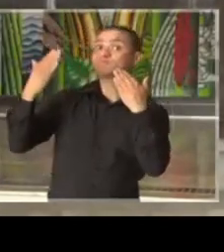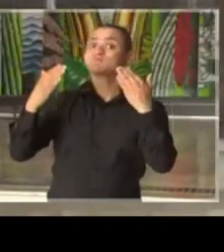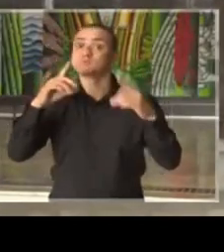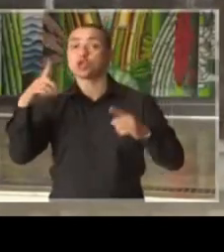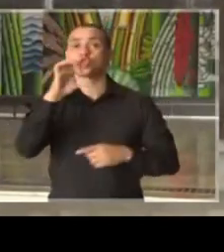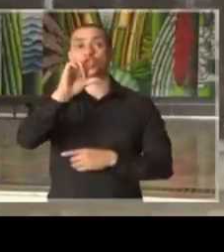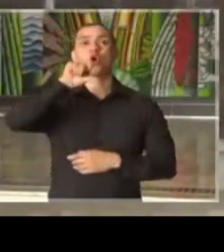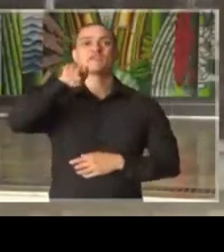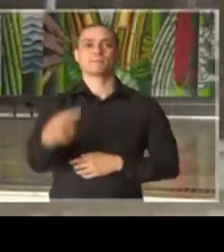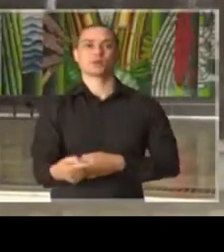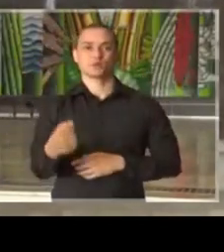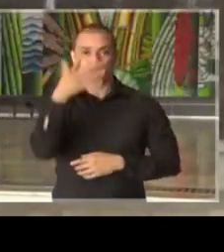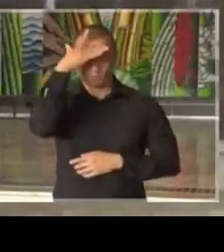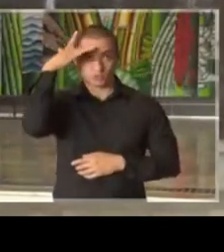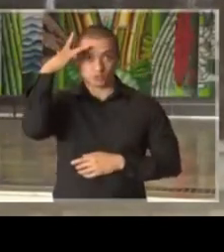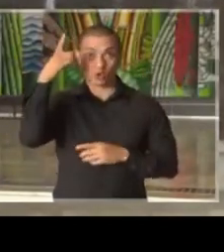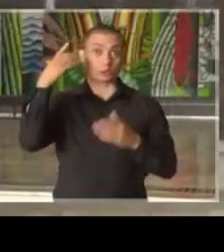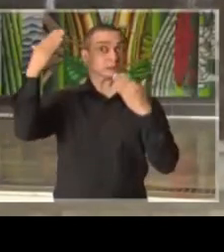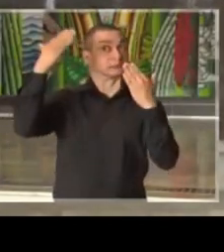mil casos.